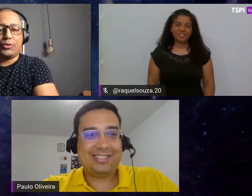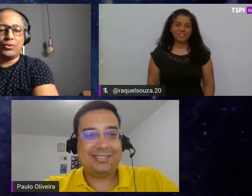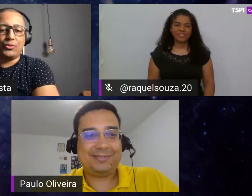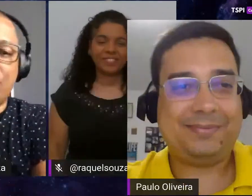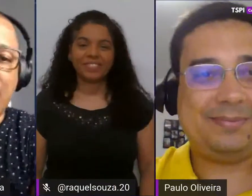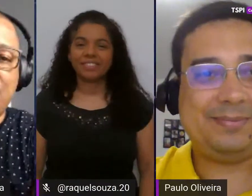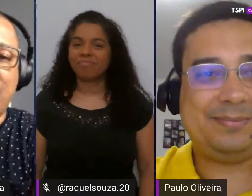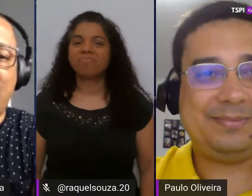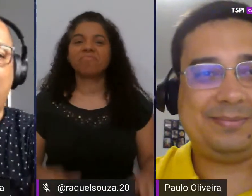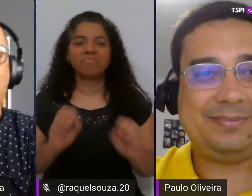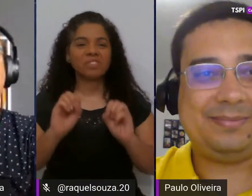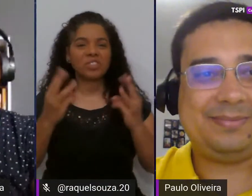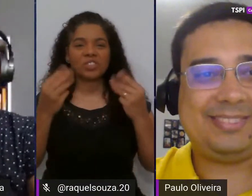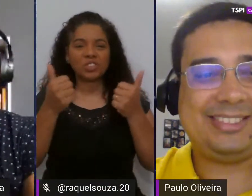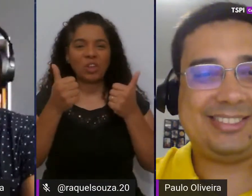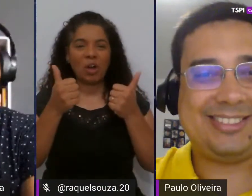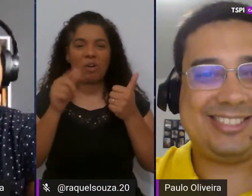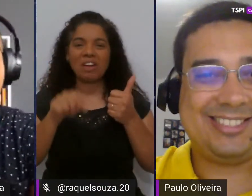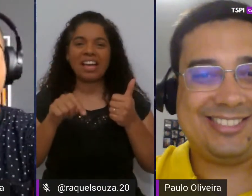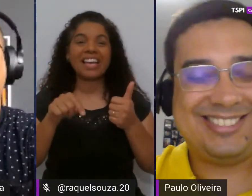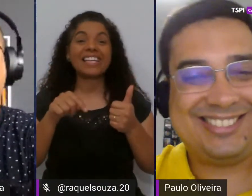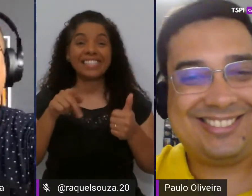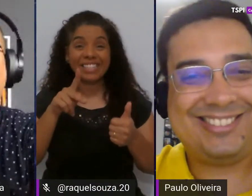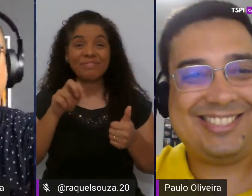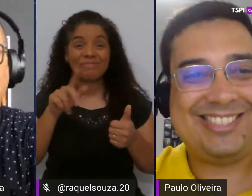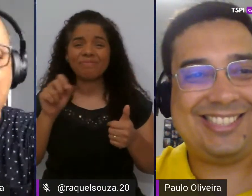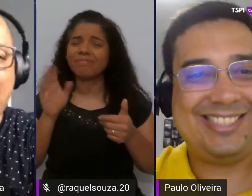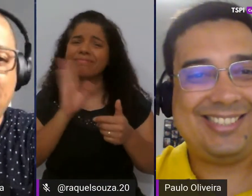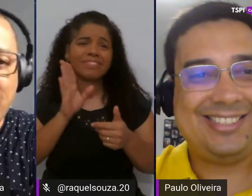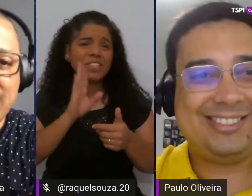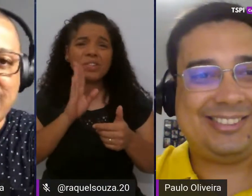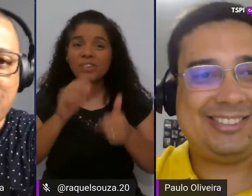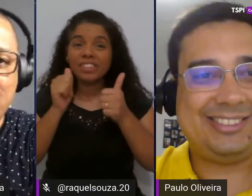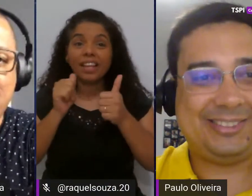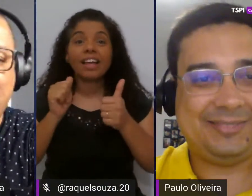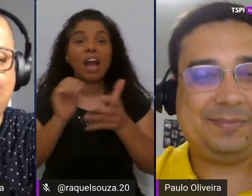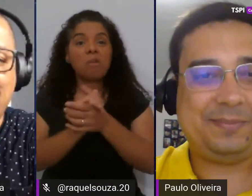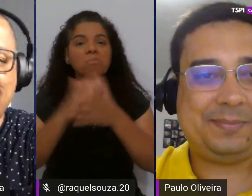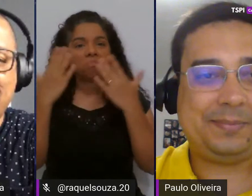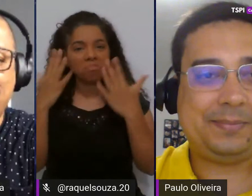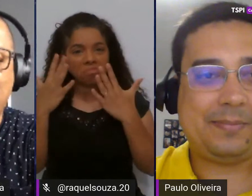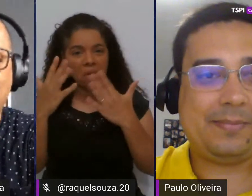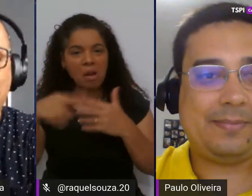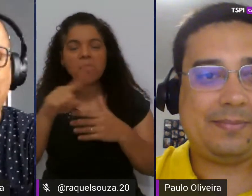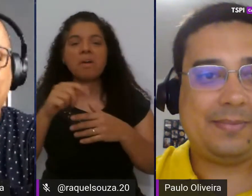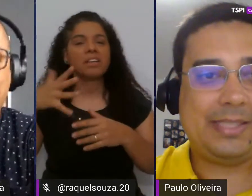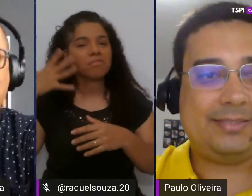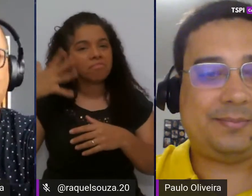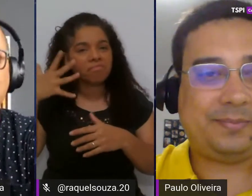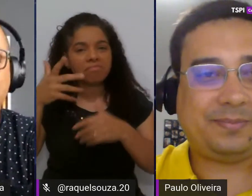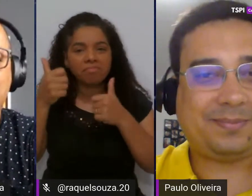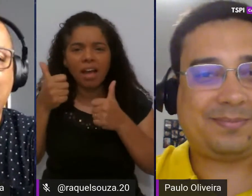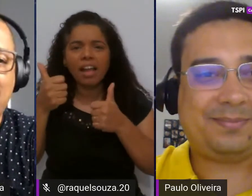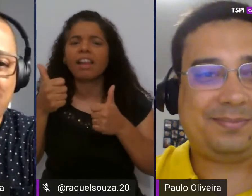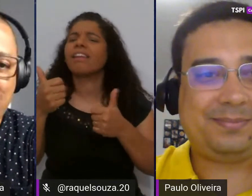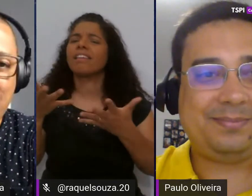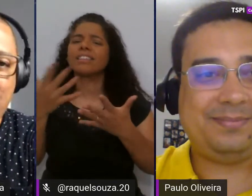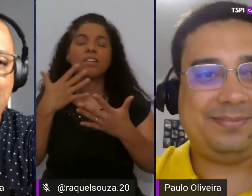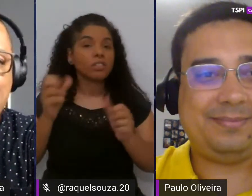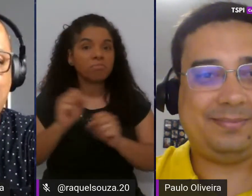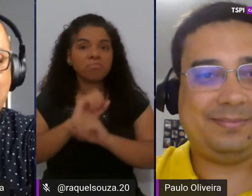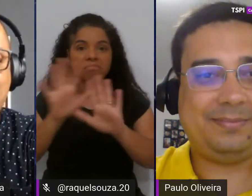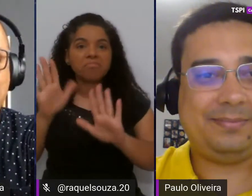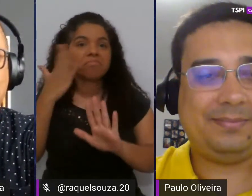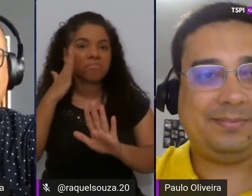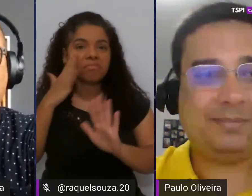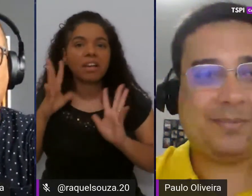Show! É isso aí, Paulo! Muito legal, cara! Parabéns aí pela sua palestra, acho que ficou muito claro aí